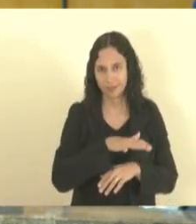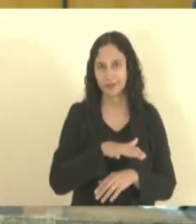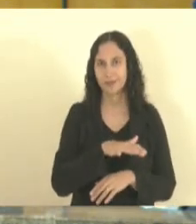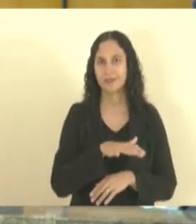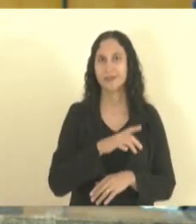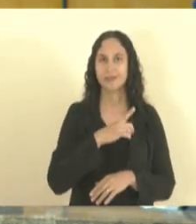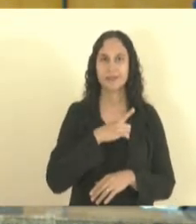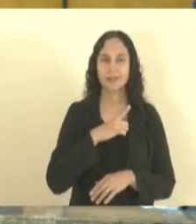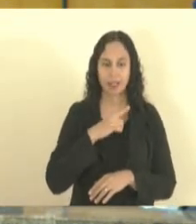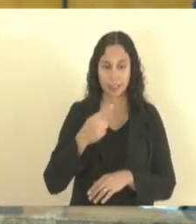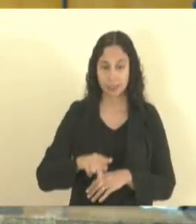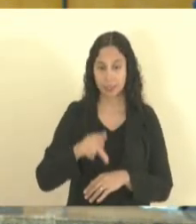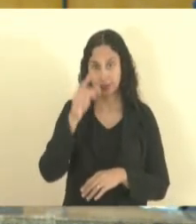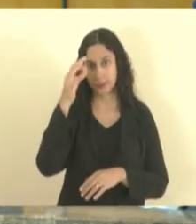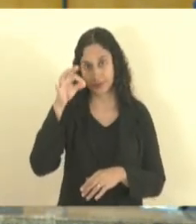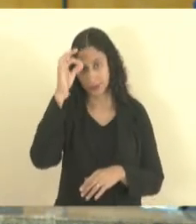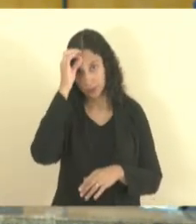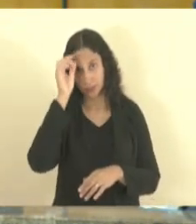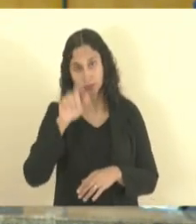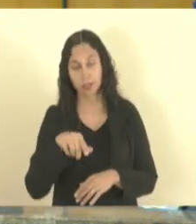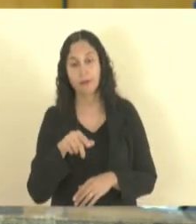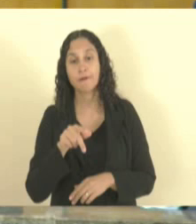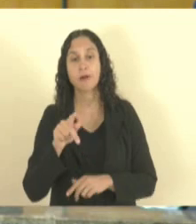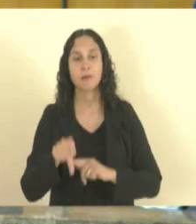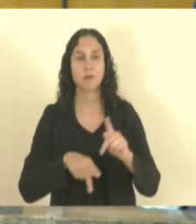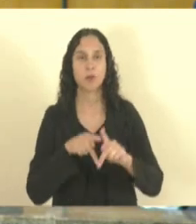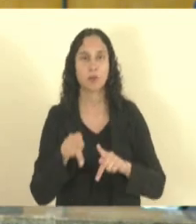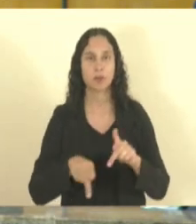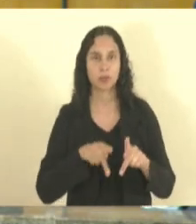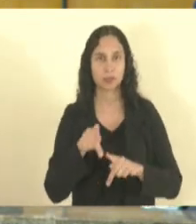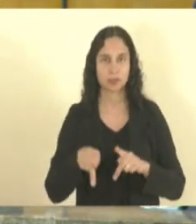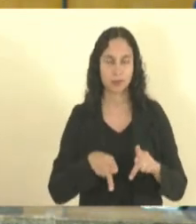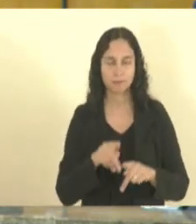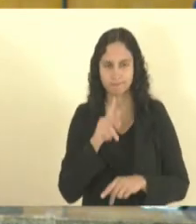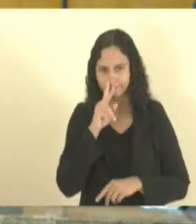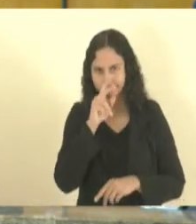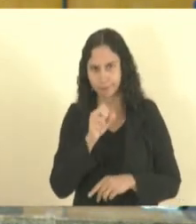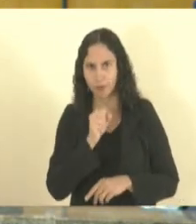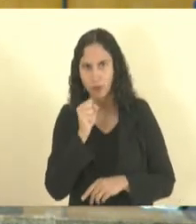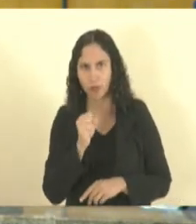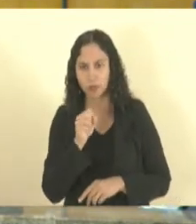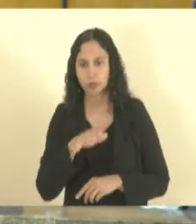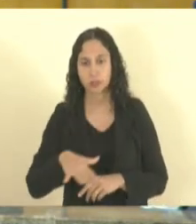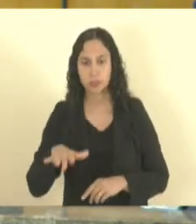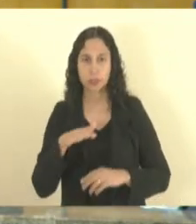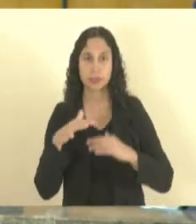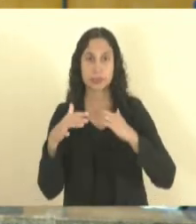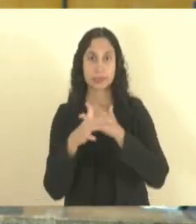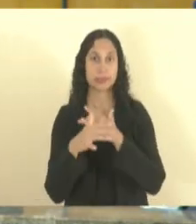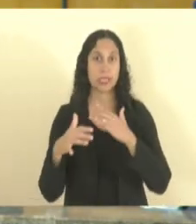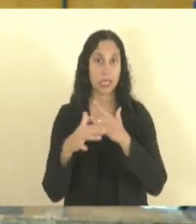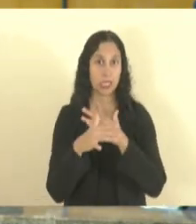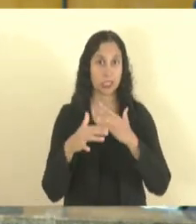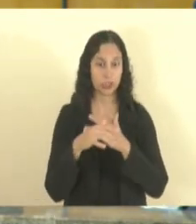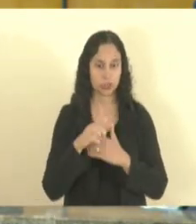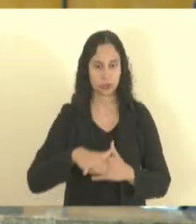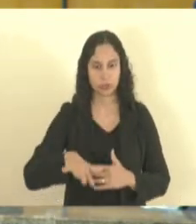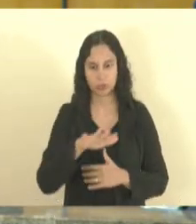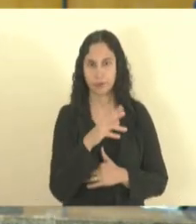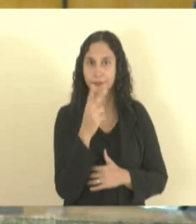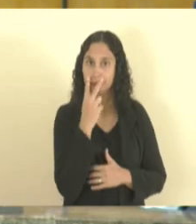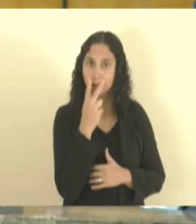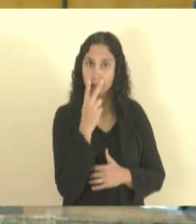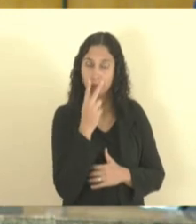no caso do Espírito Santo de população e riqueza muito forte na região da Grande Vitória e nós temos